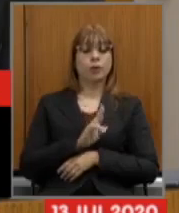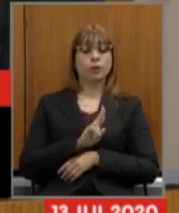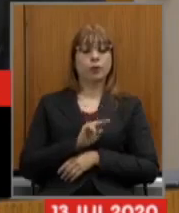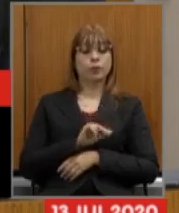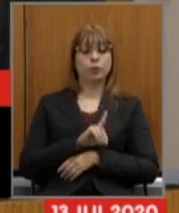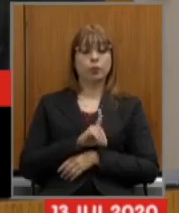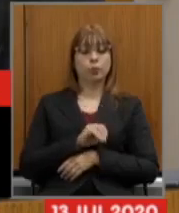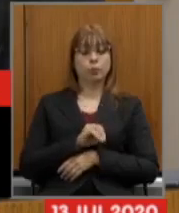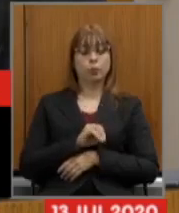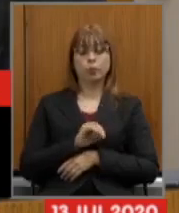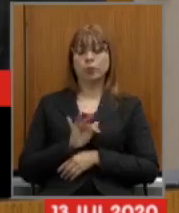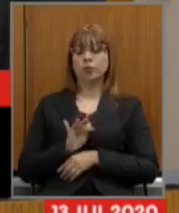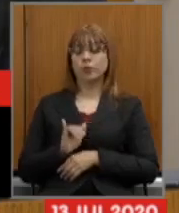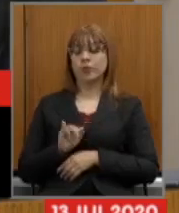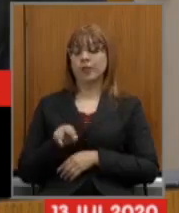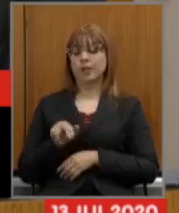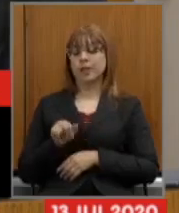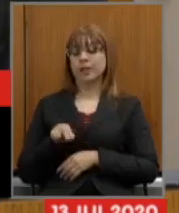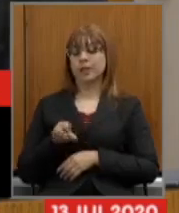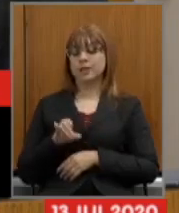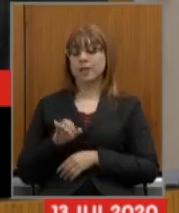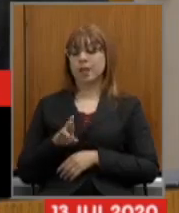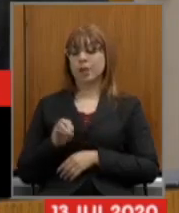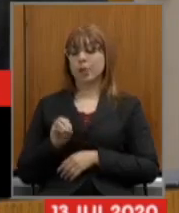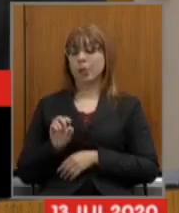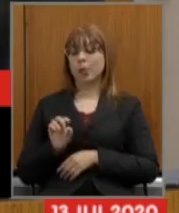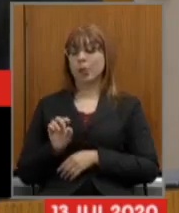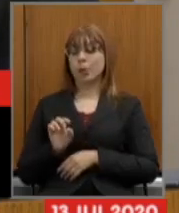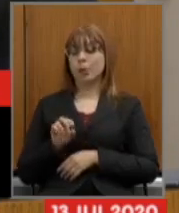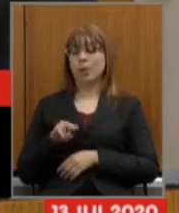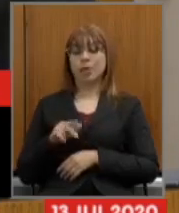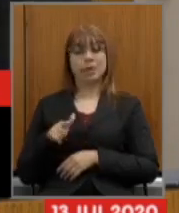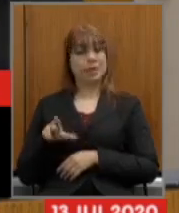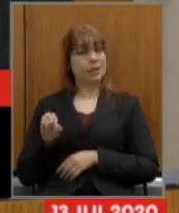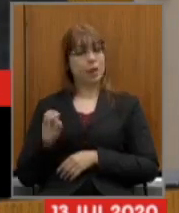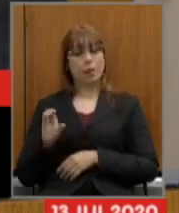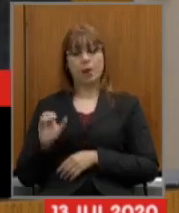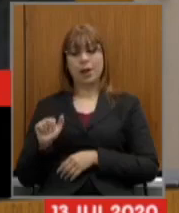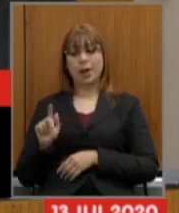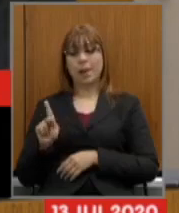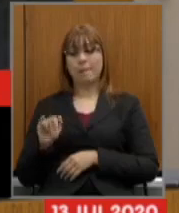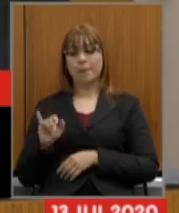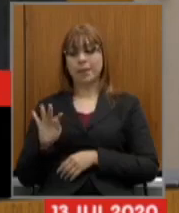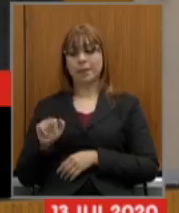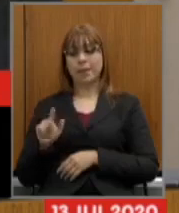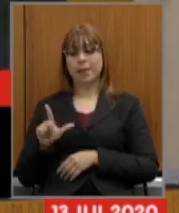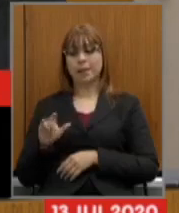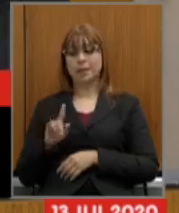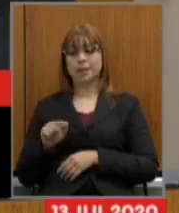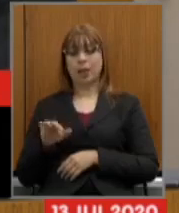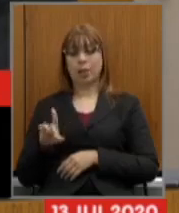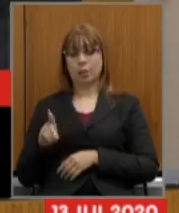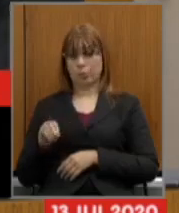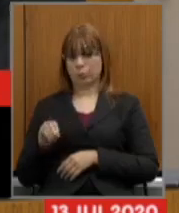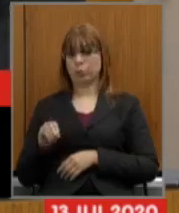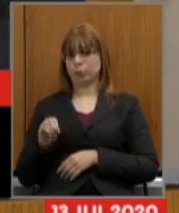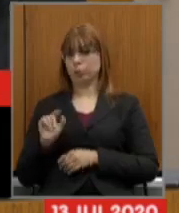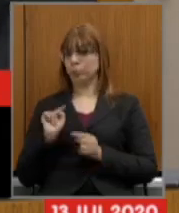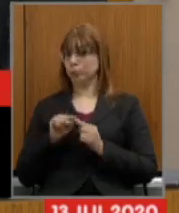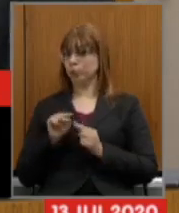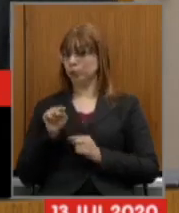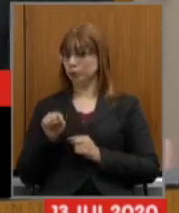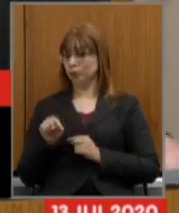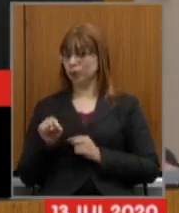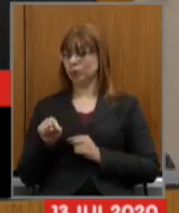não capitalizado então tem essa essa diferença bom presidente se o senhor me permite